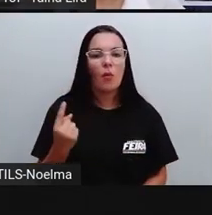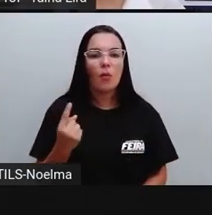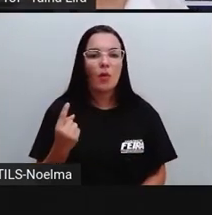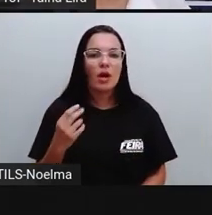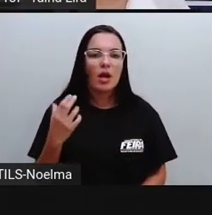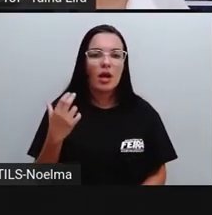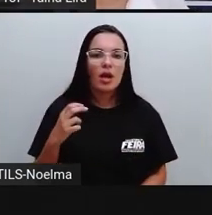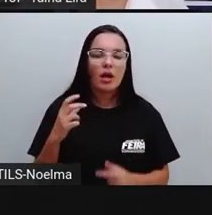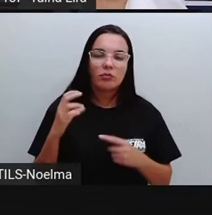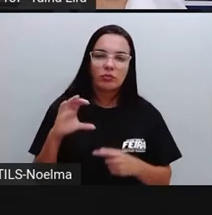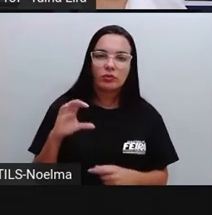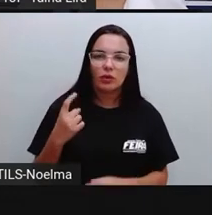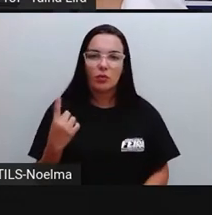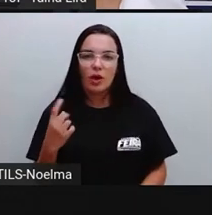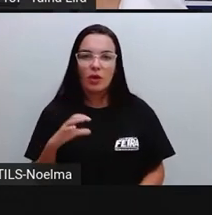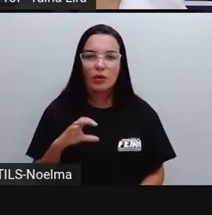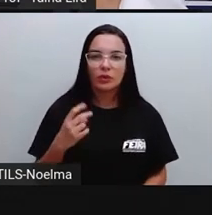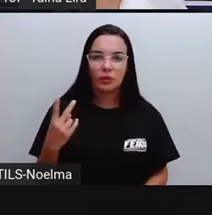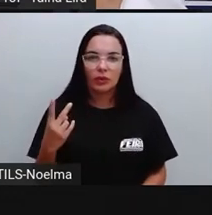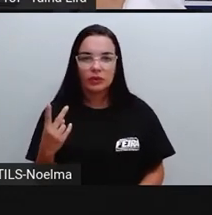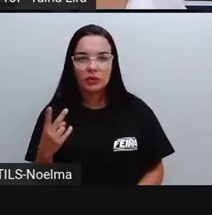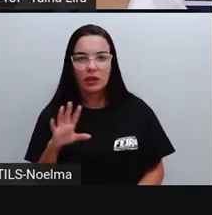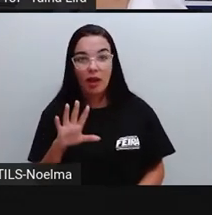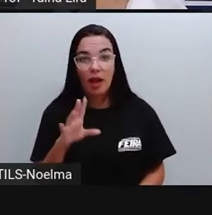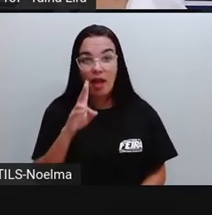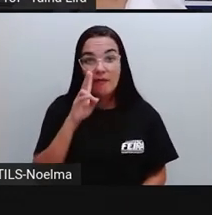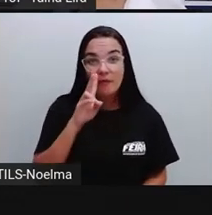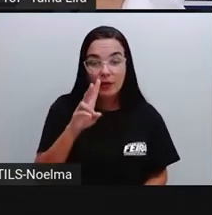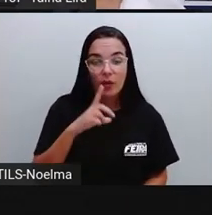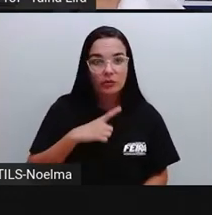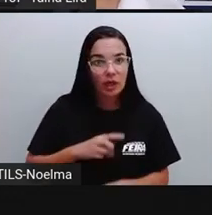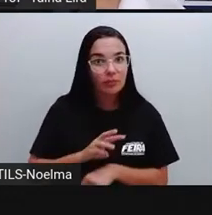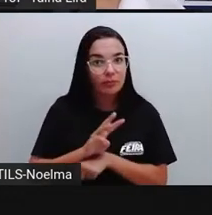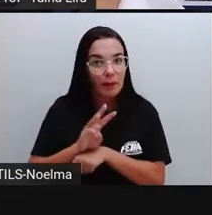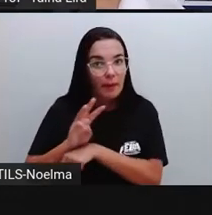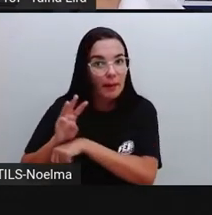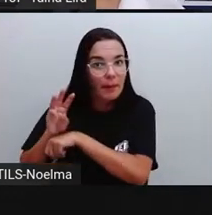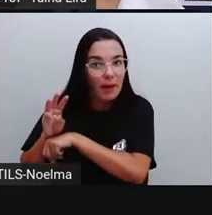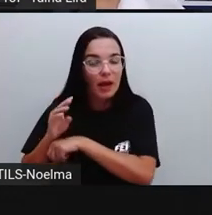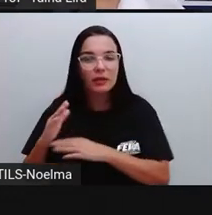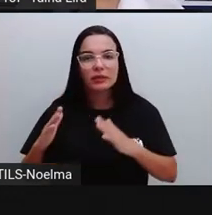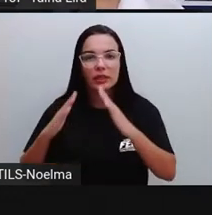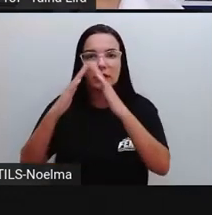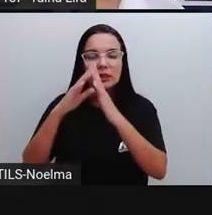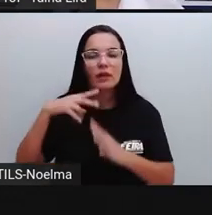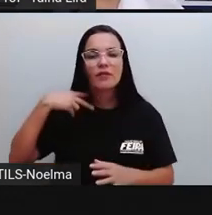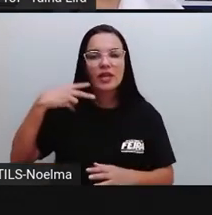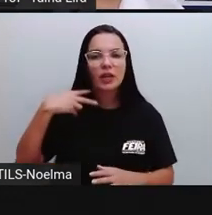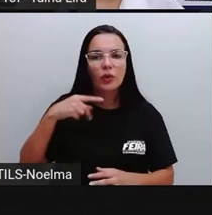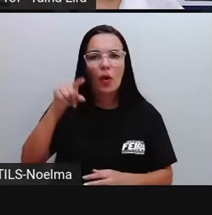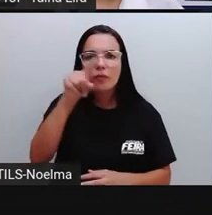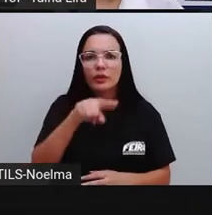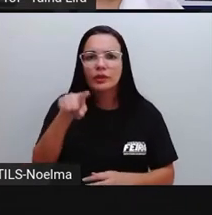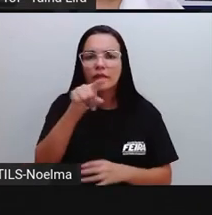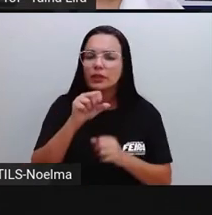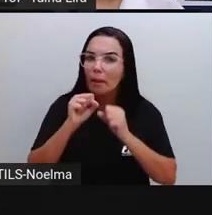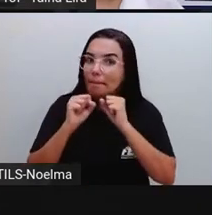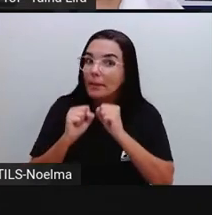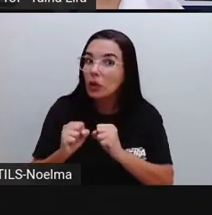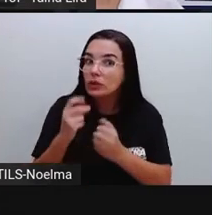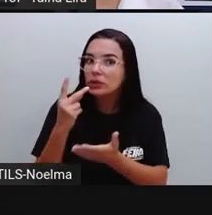A gente tem o site da Câmara de Vereadores, tá? Onde a gente pode estar sempre olhando